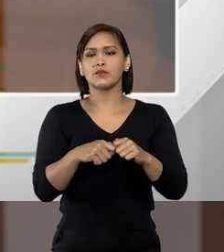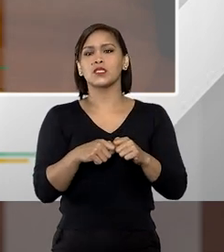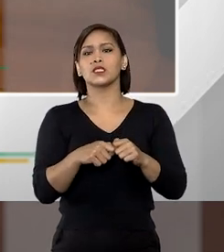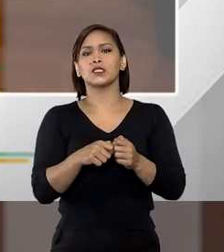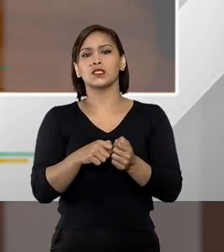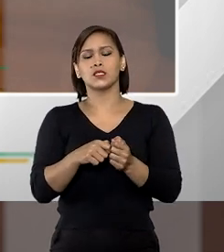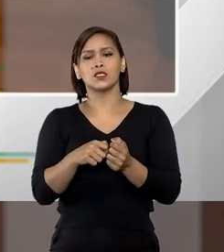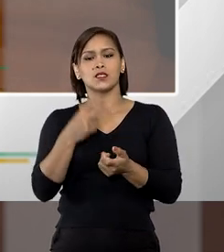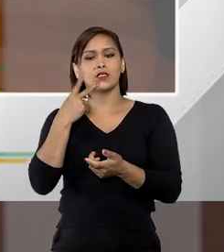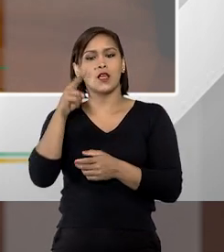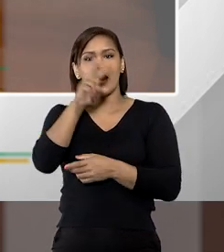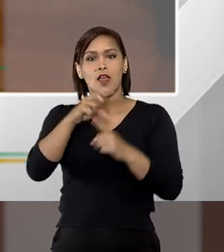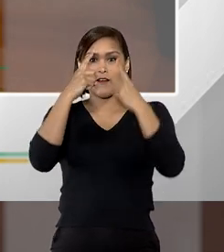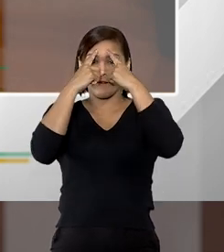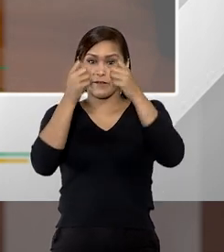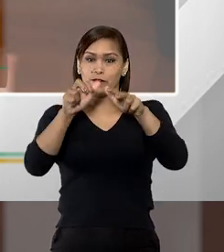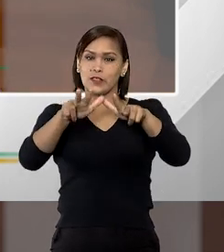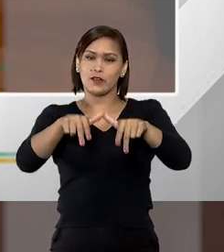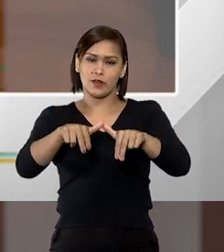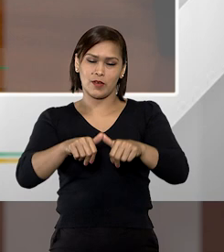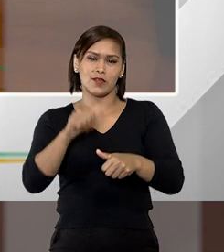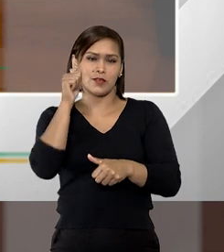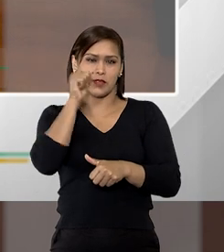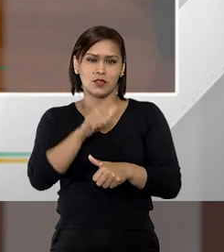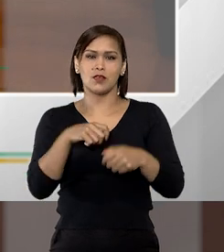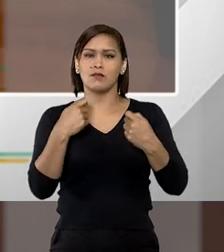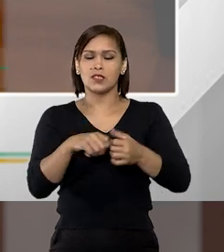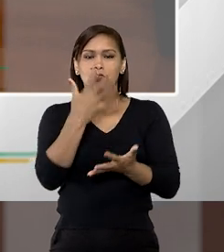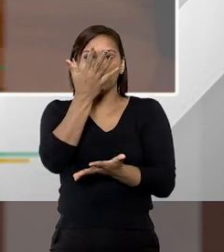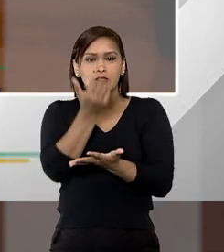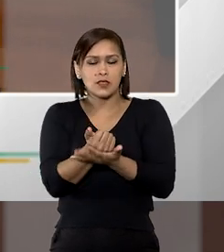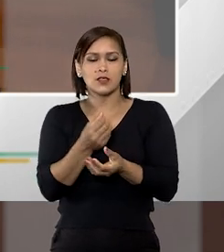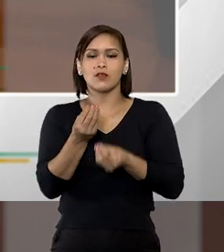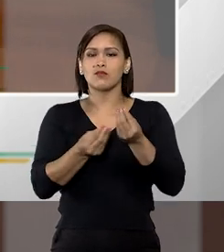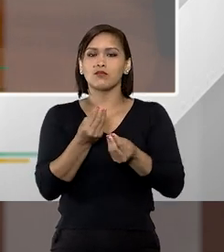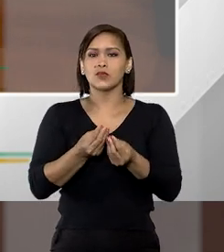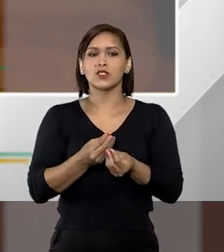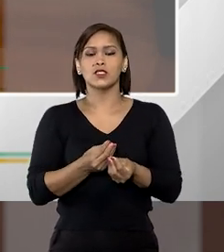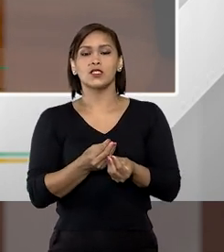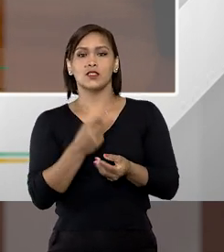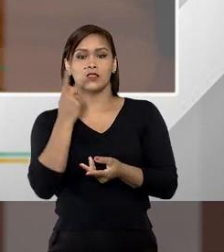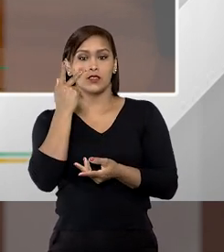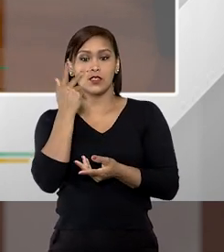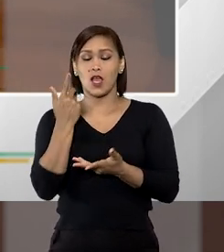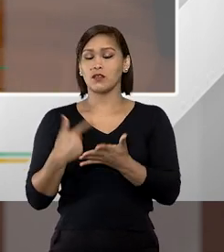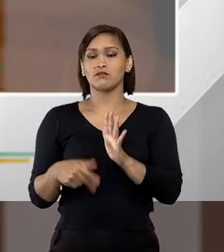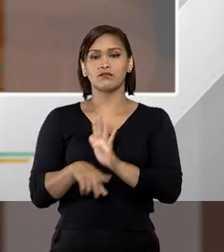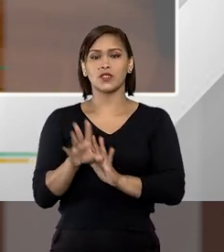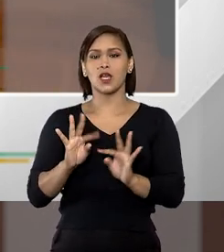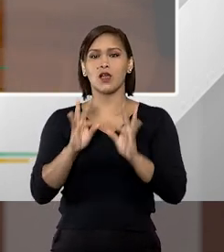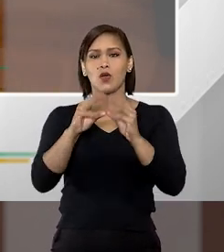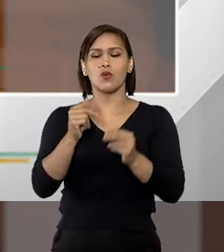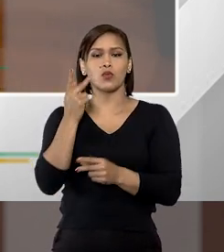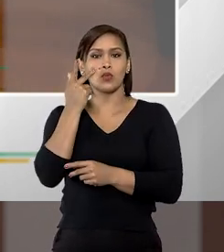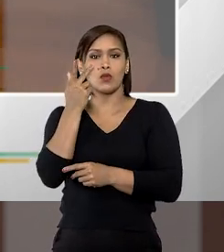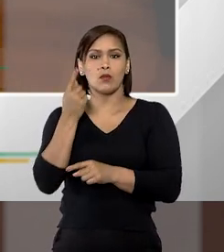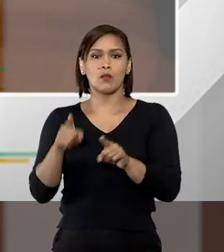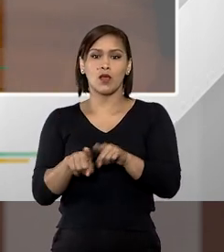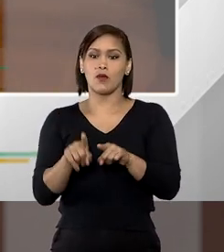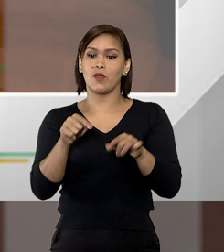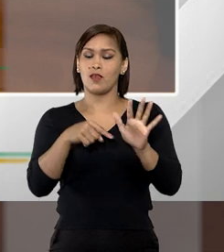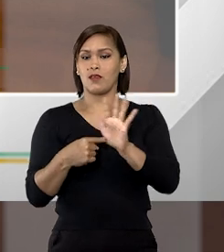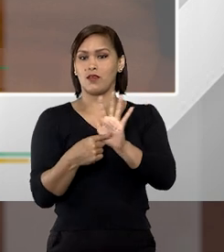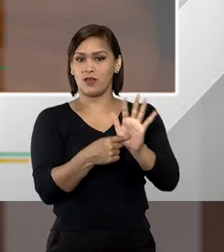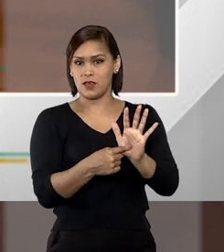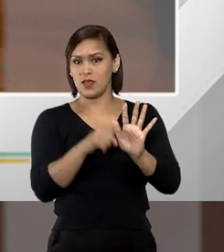desprestigia essa questão da violência de gênero o quanto que a gente tolera isso o quanto que a gente acaba sendo conivente com essa violência e essa é